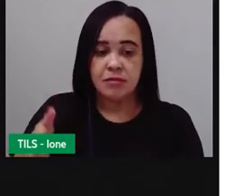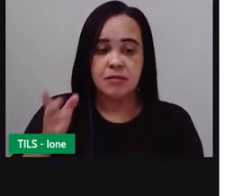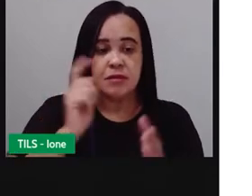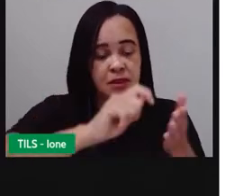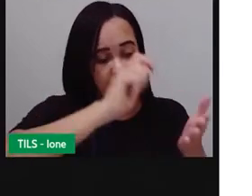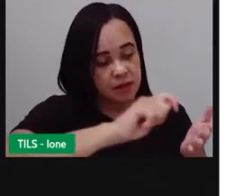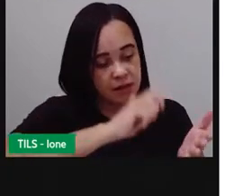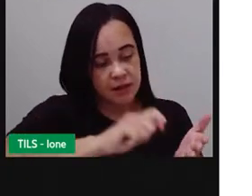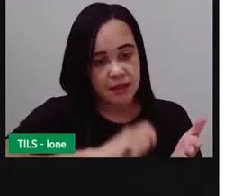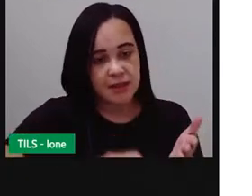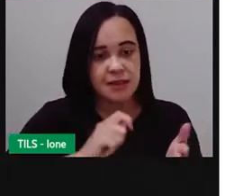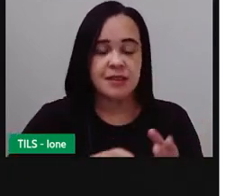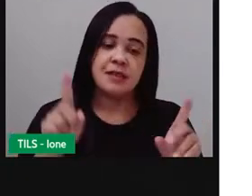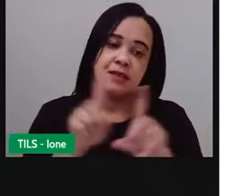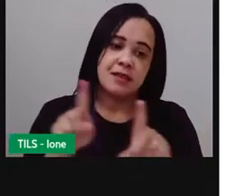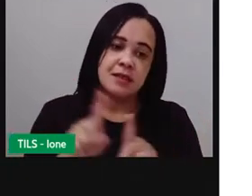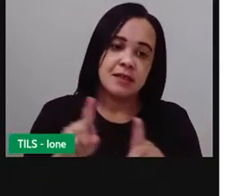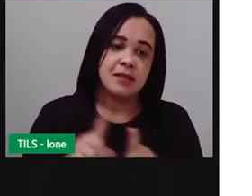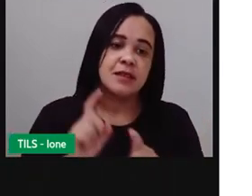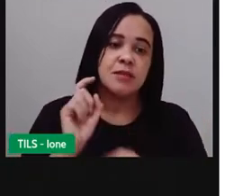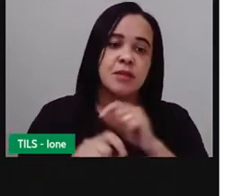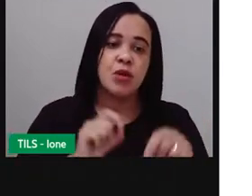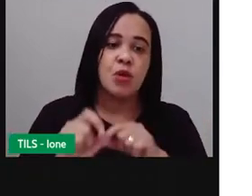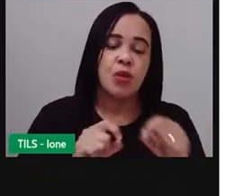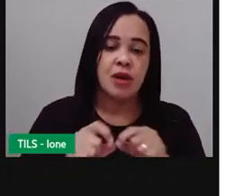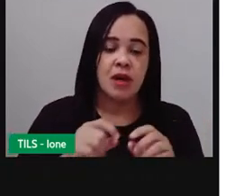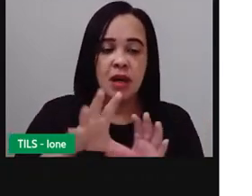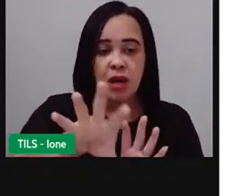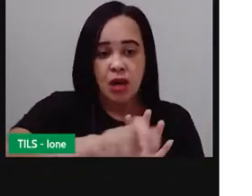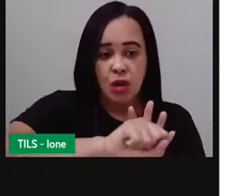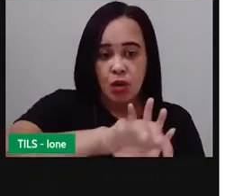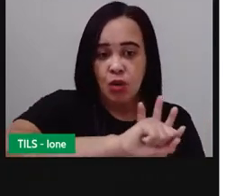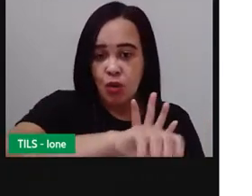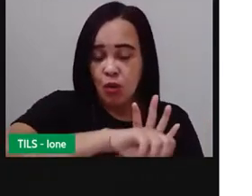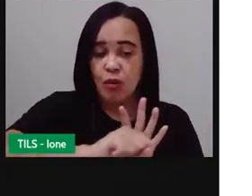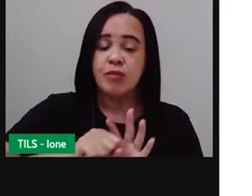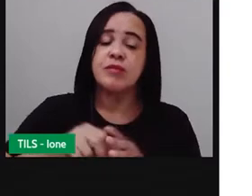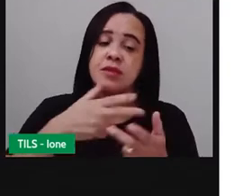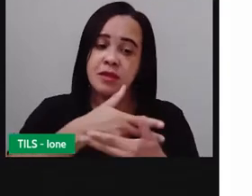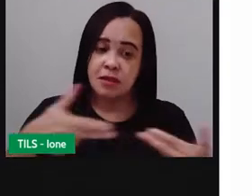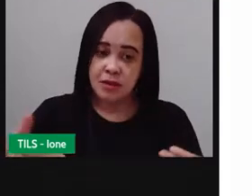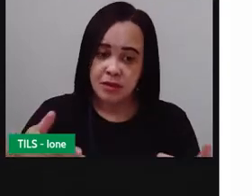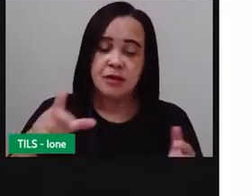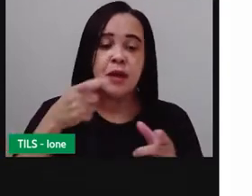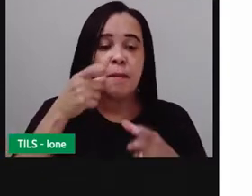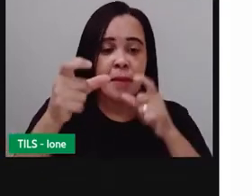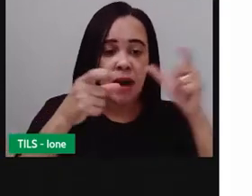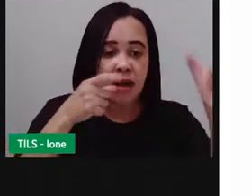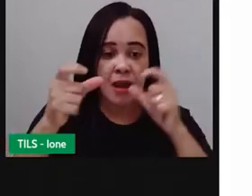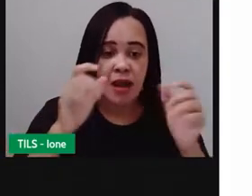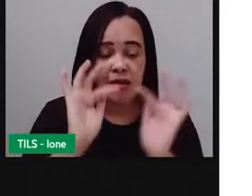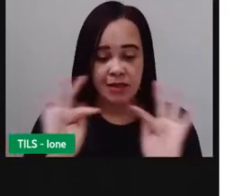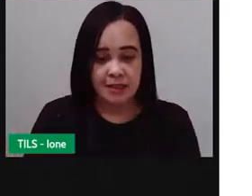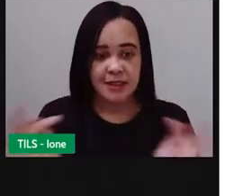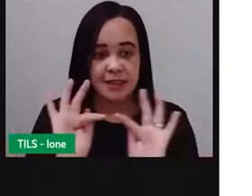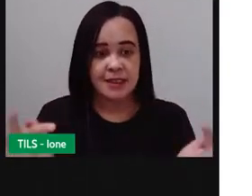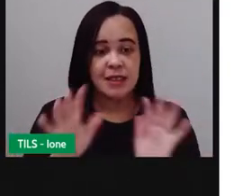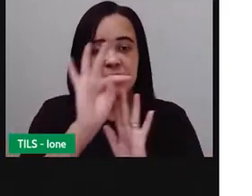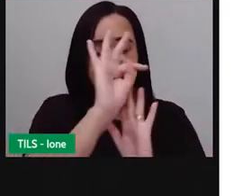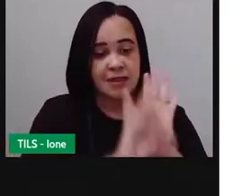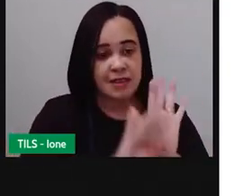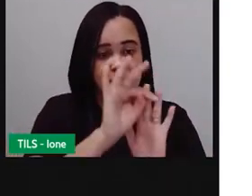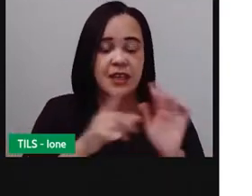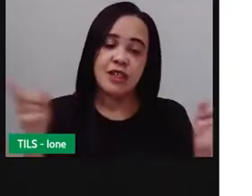E você também vai aprender a escrever, a copiar algumas palavras simples, alguns textos